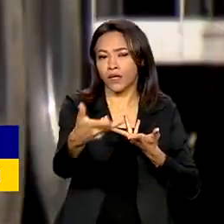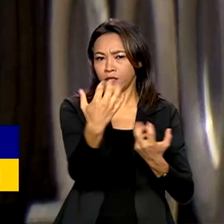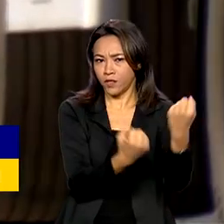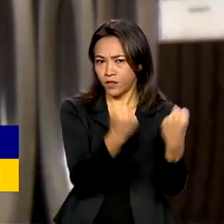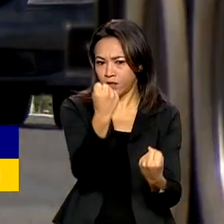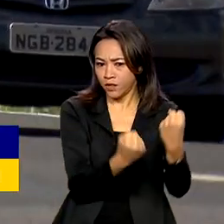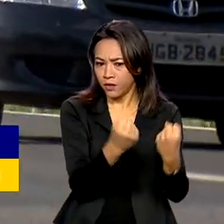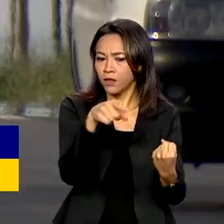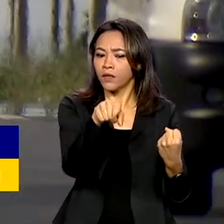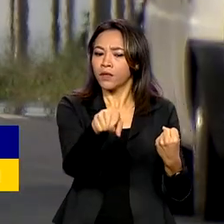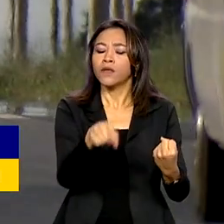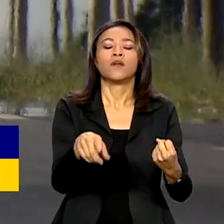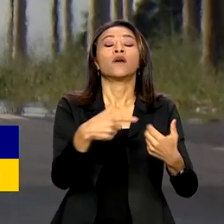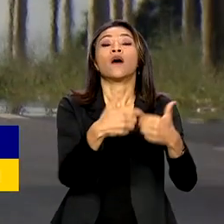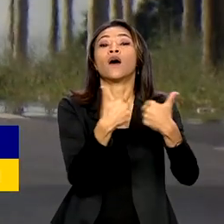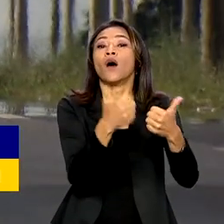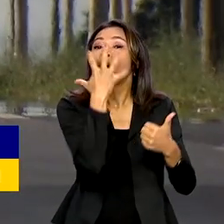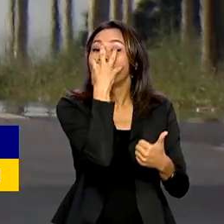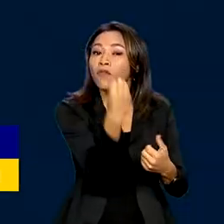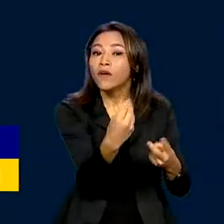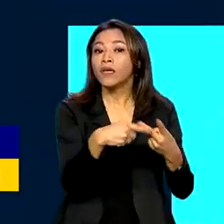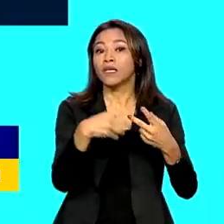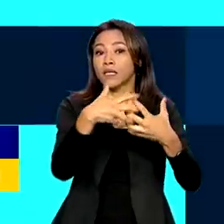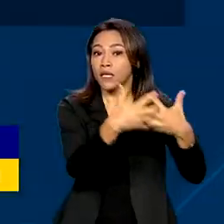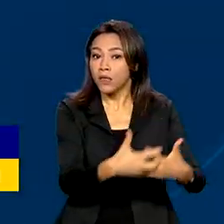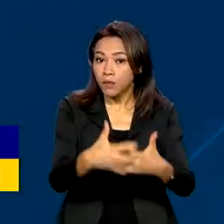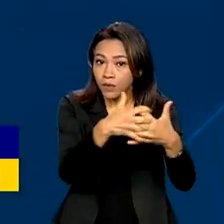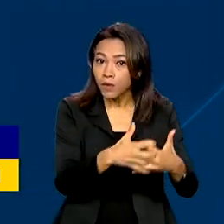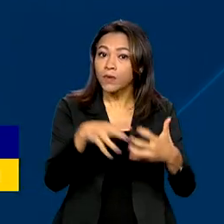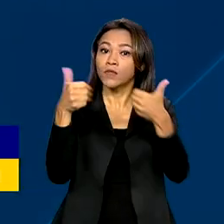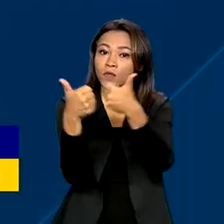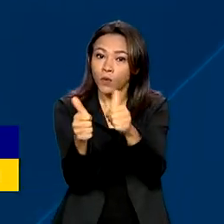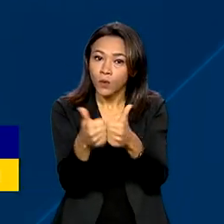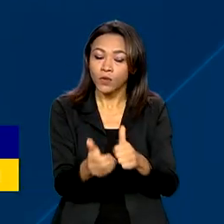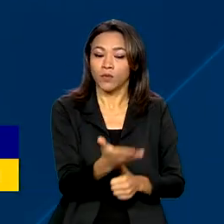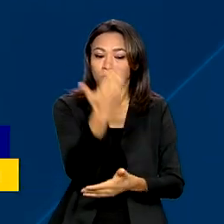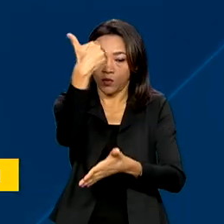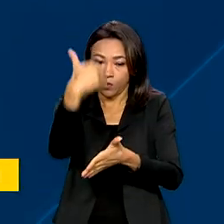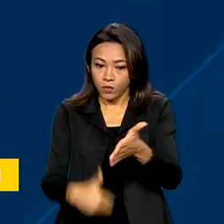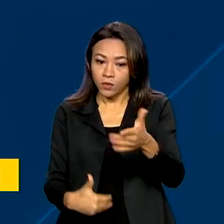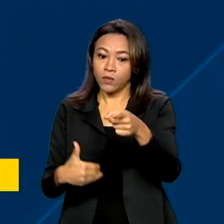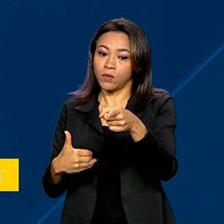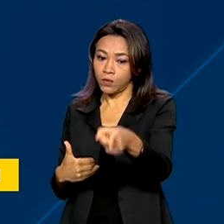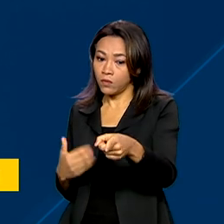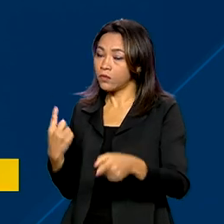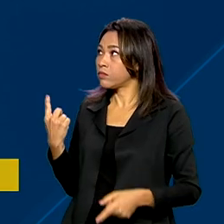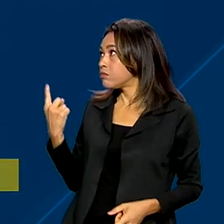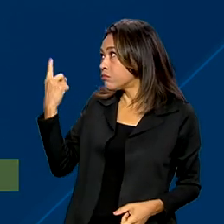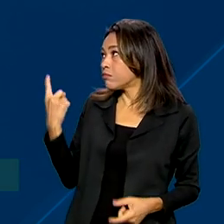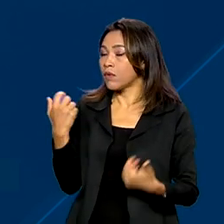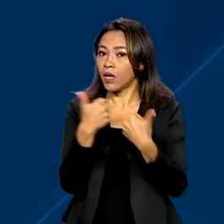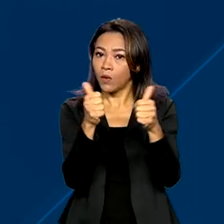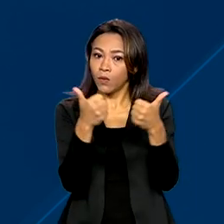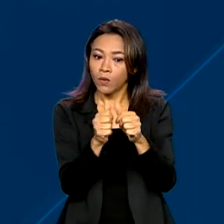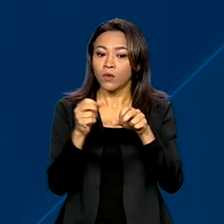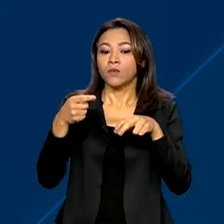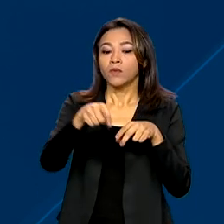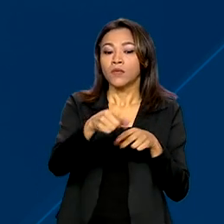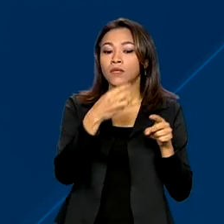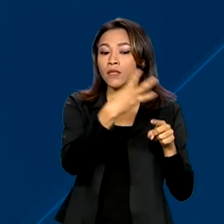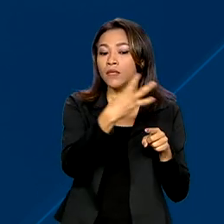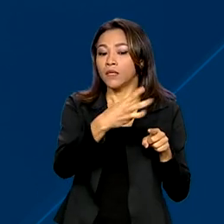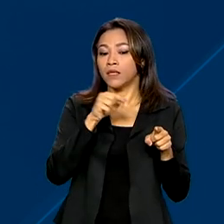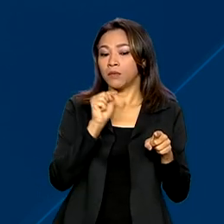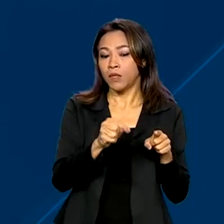ônibus, caminhões e vans do país. Os descontos tributários para caminhões e ônibus vão de 33 mil